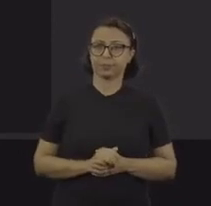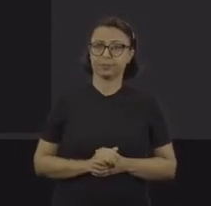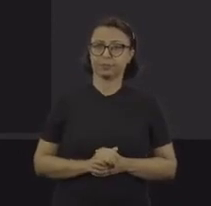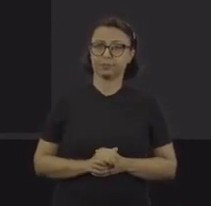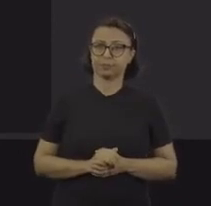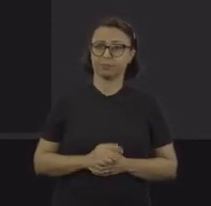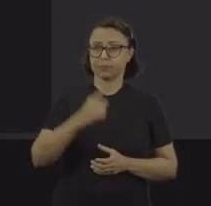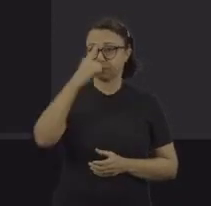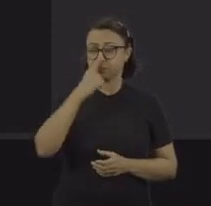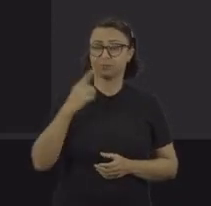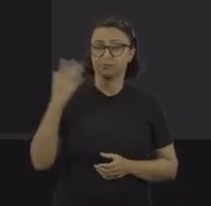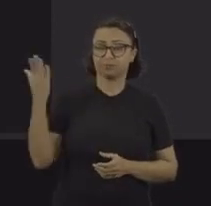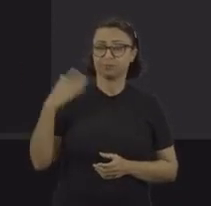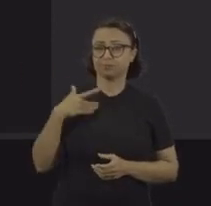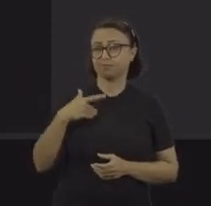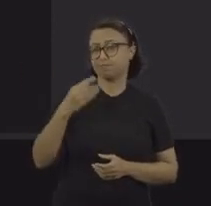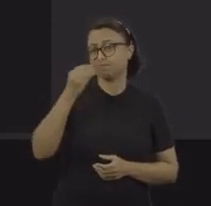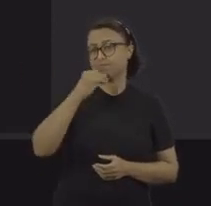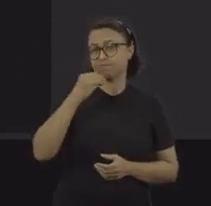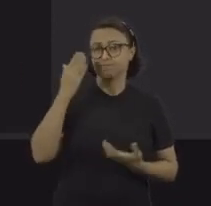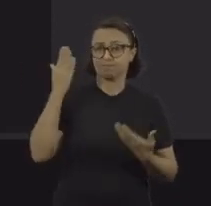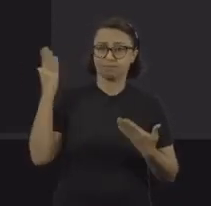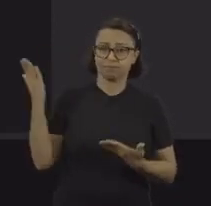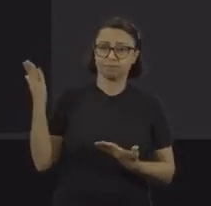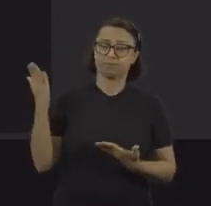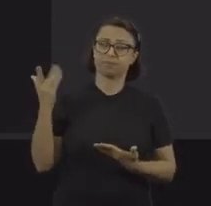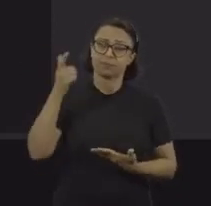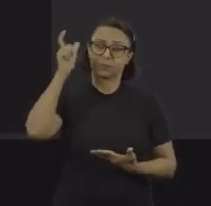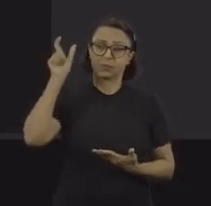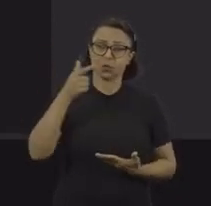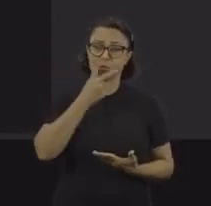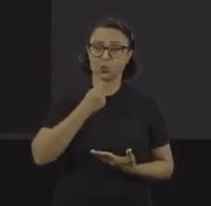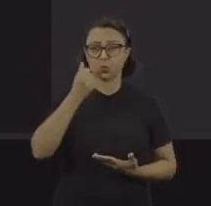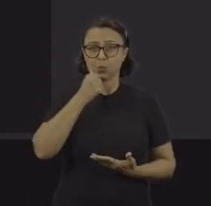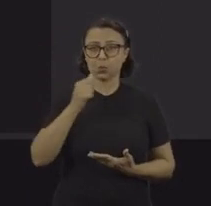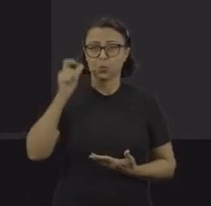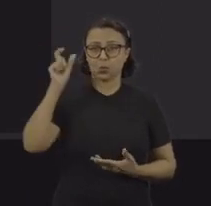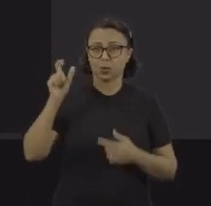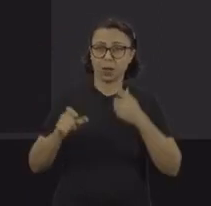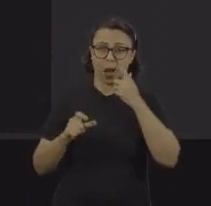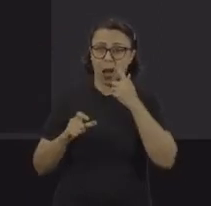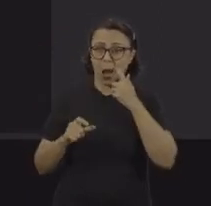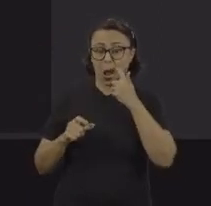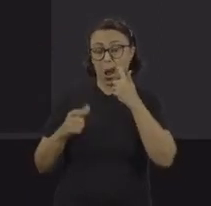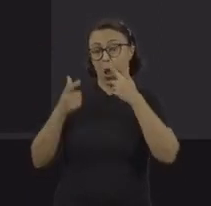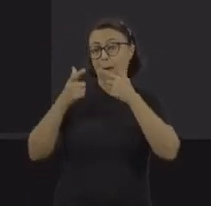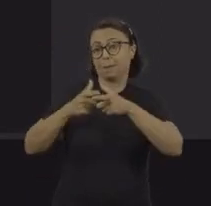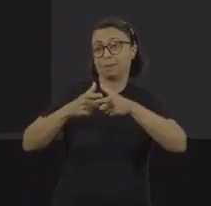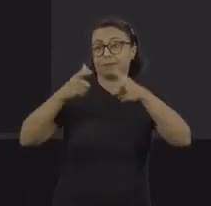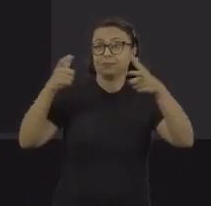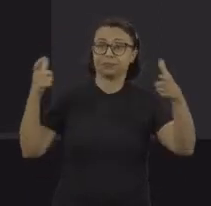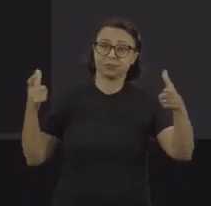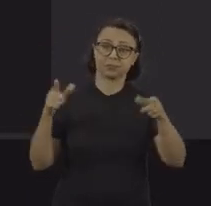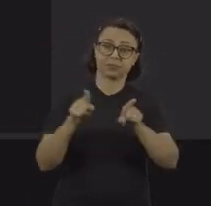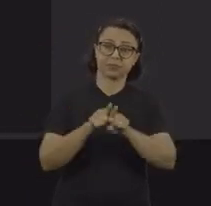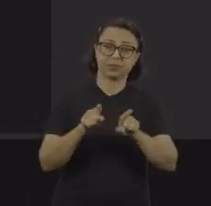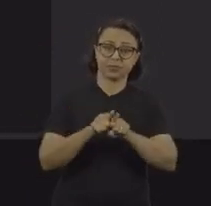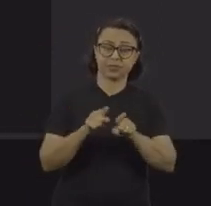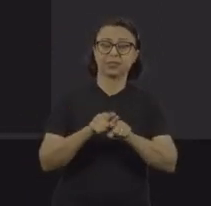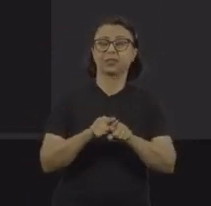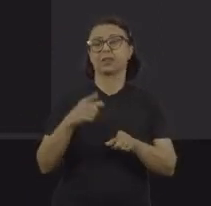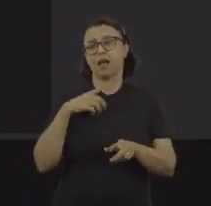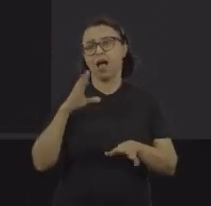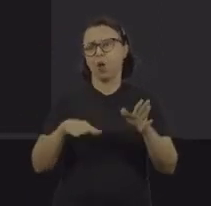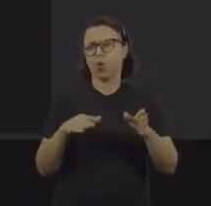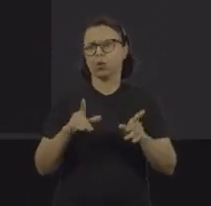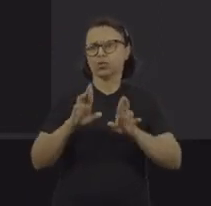remete ao trabalhador, ao perfil do trabalhador e da trabalhadora. São trabalhadores que, na sua grande maioria, apesar de alguns desvios, em alguns